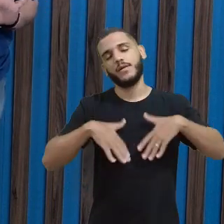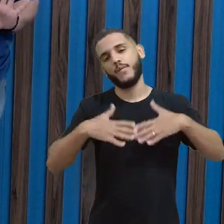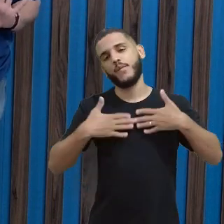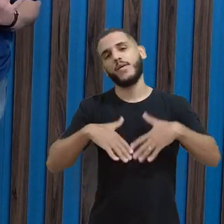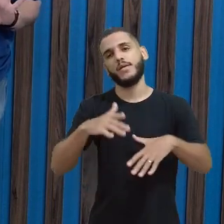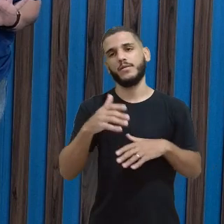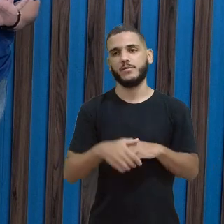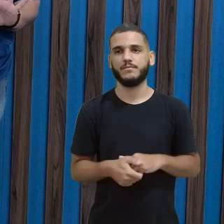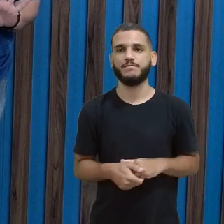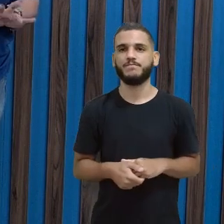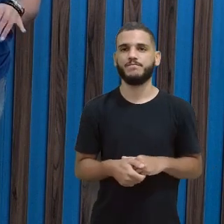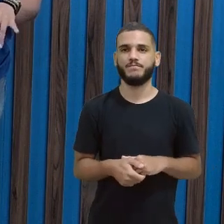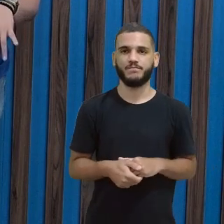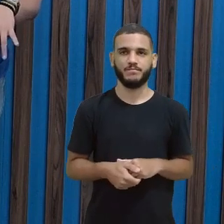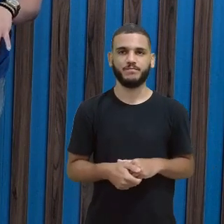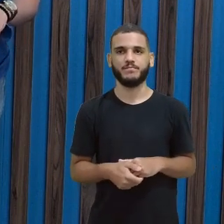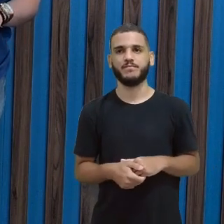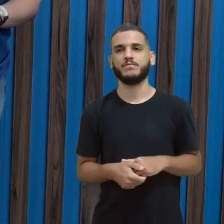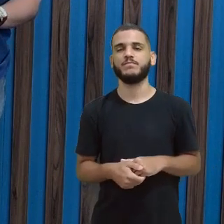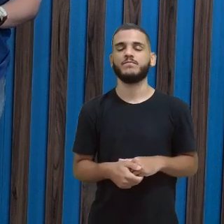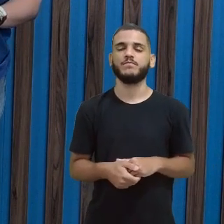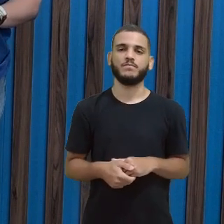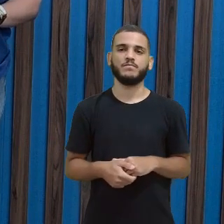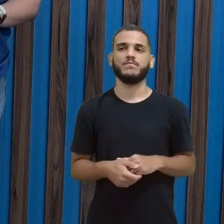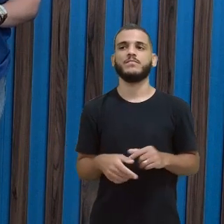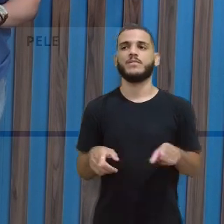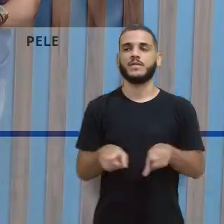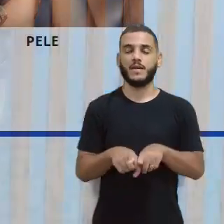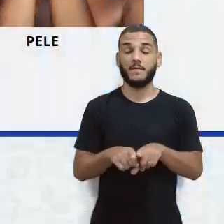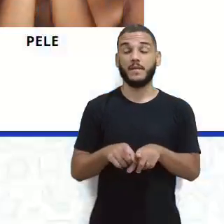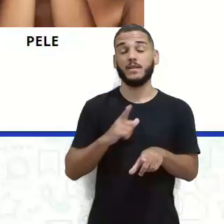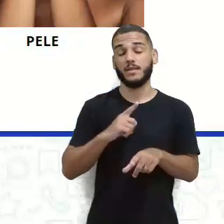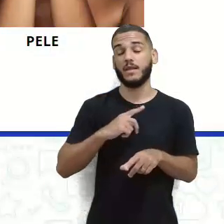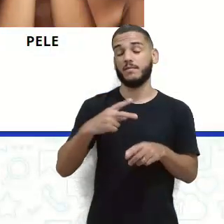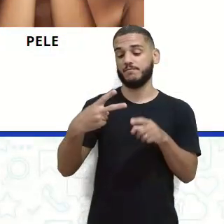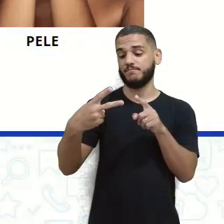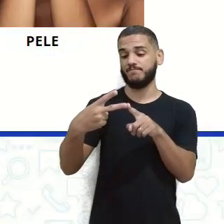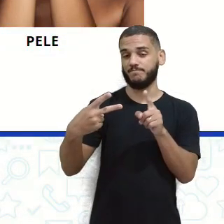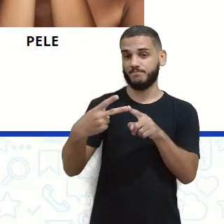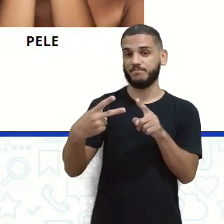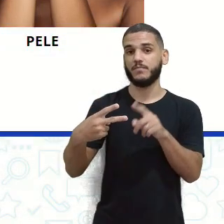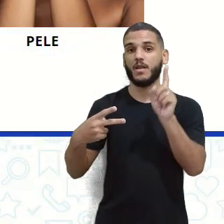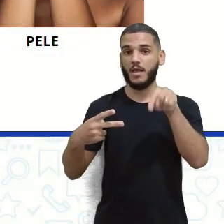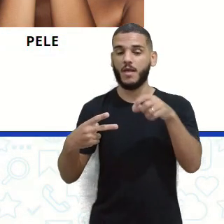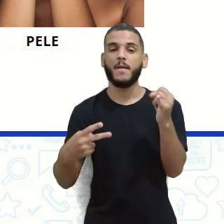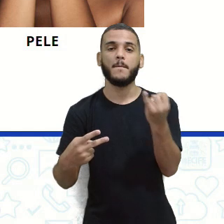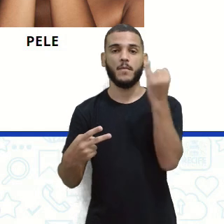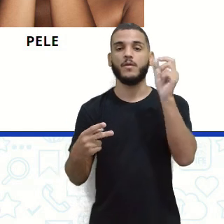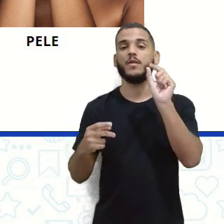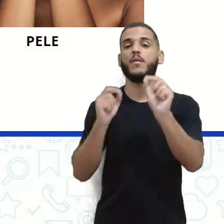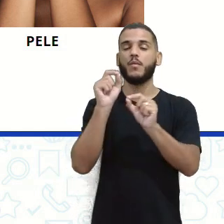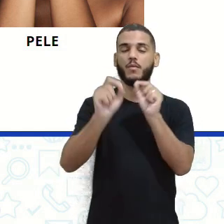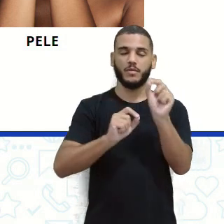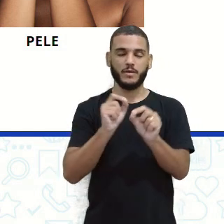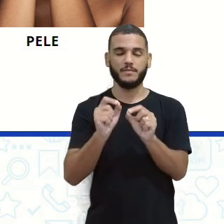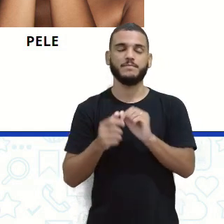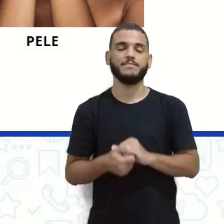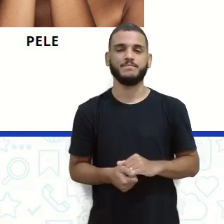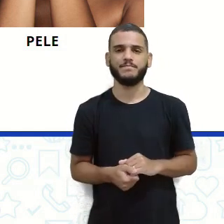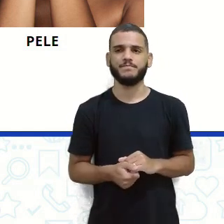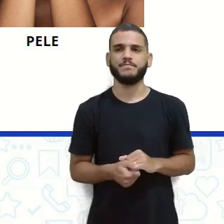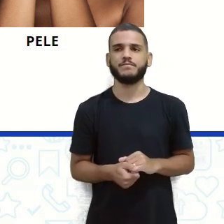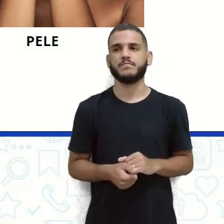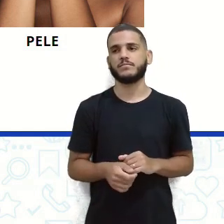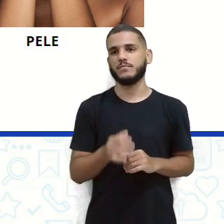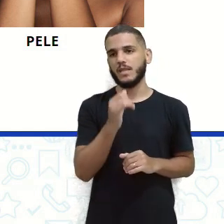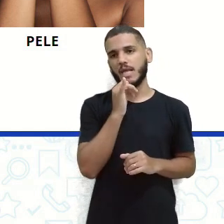consegue se ver, tá? Aí, nessa reflexão difusa, gente, é importante a gente observar, né, que um